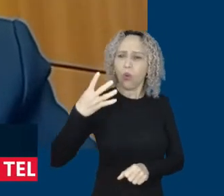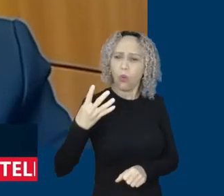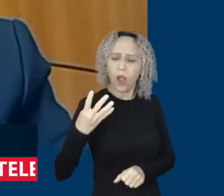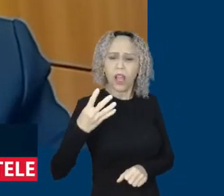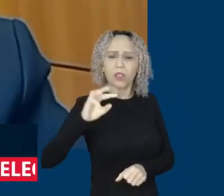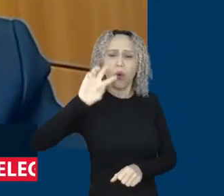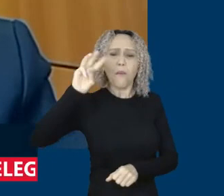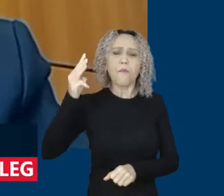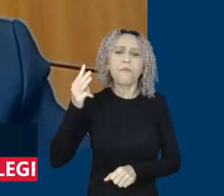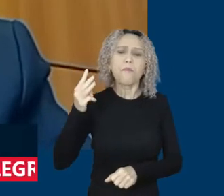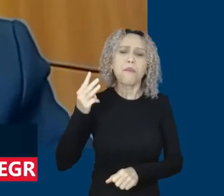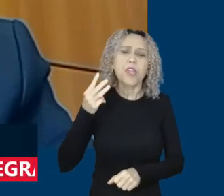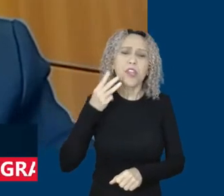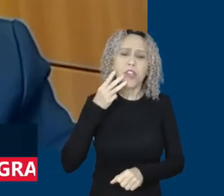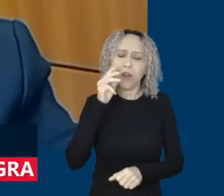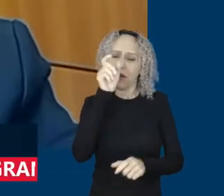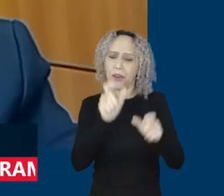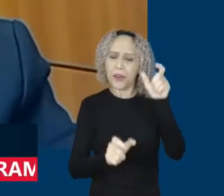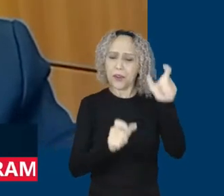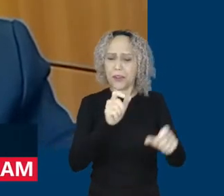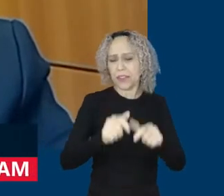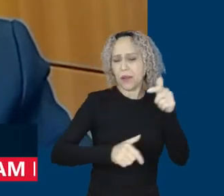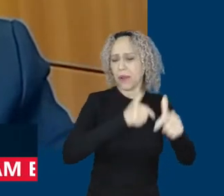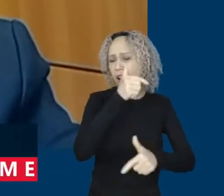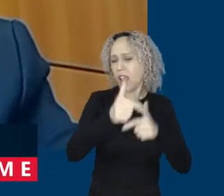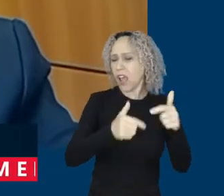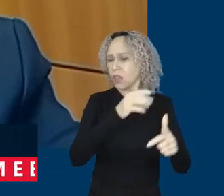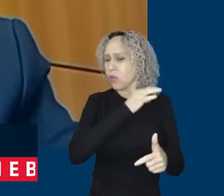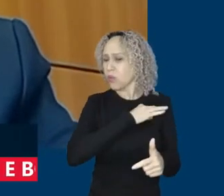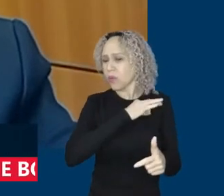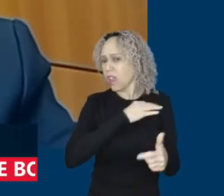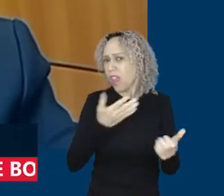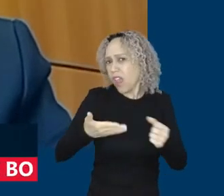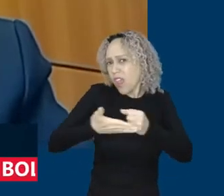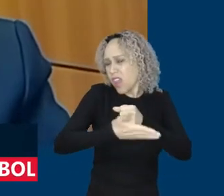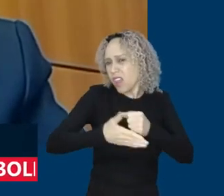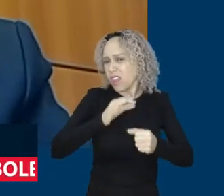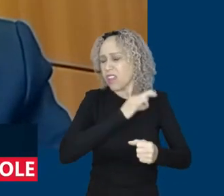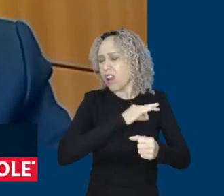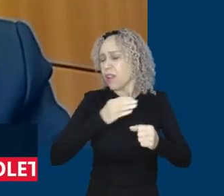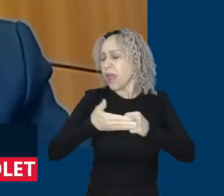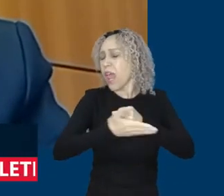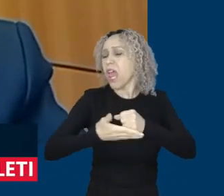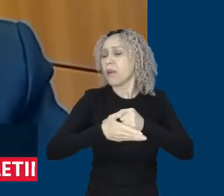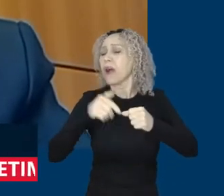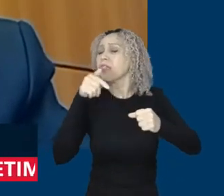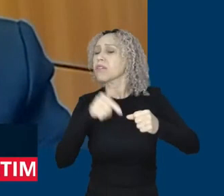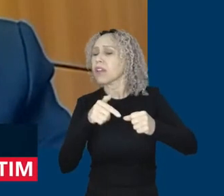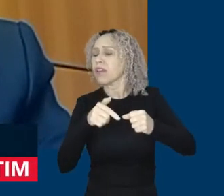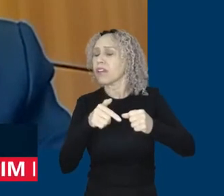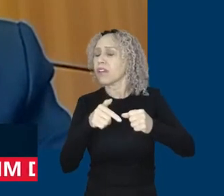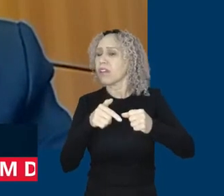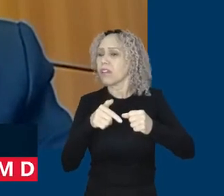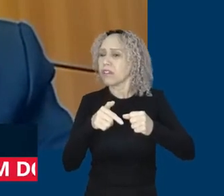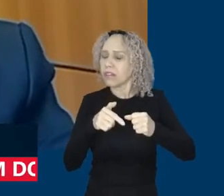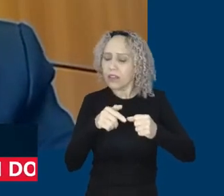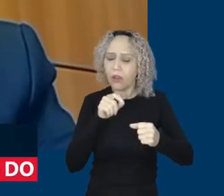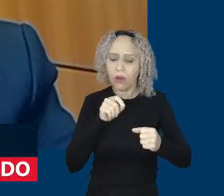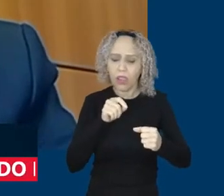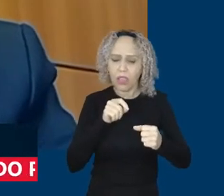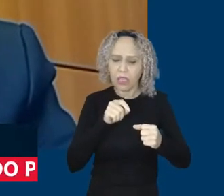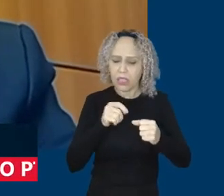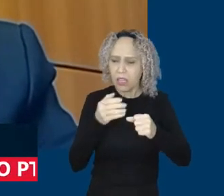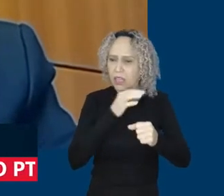do piso salarial de muitas categorias, é a base salarial medida inclusive para